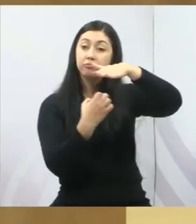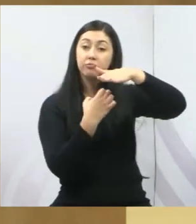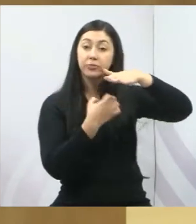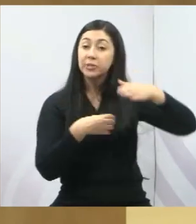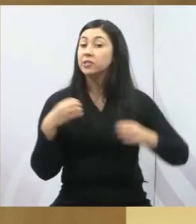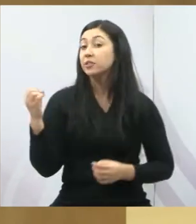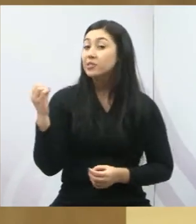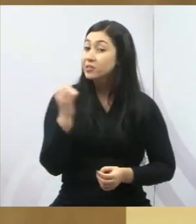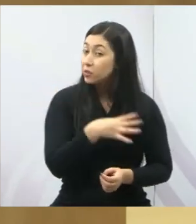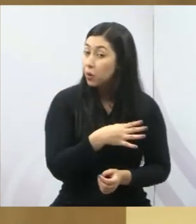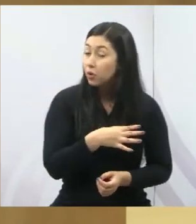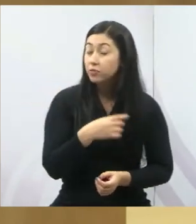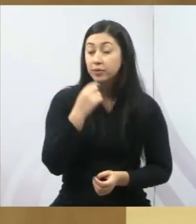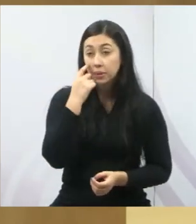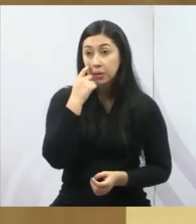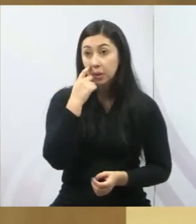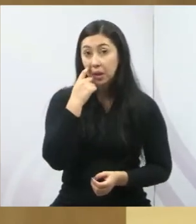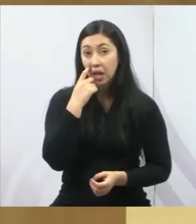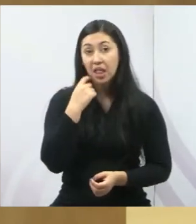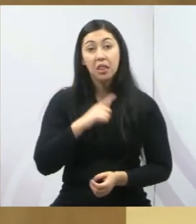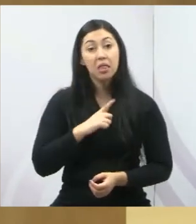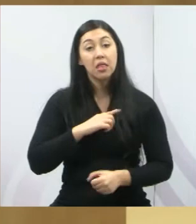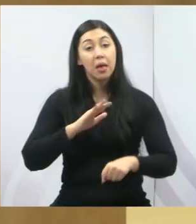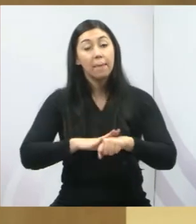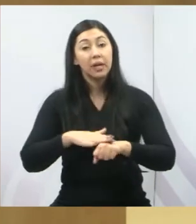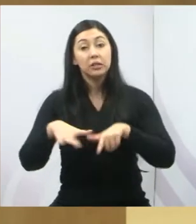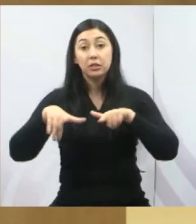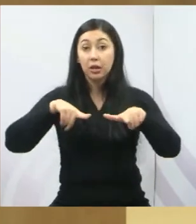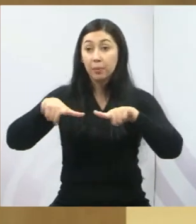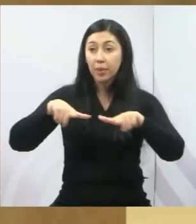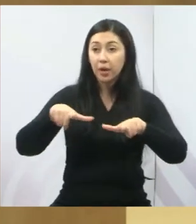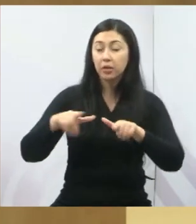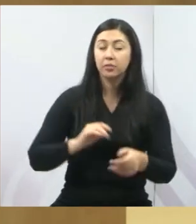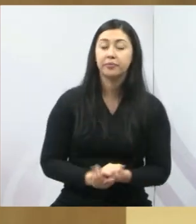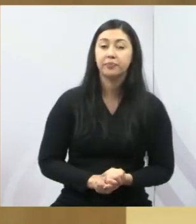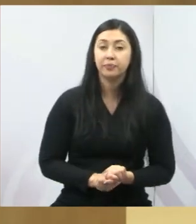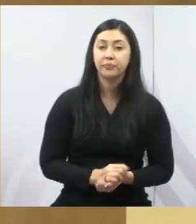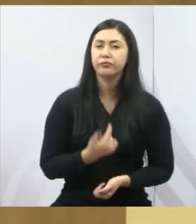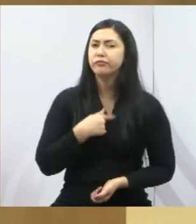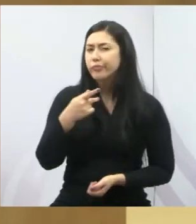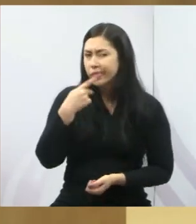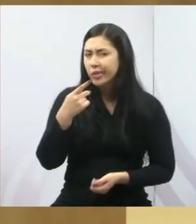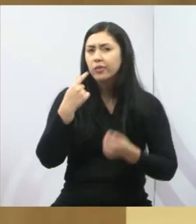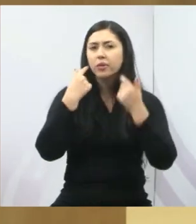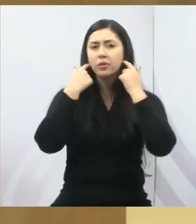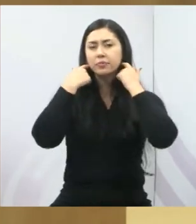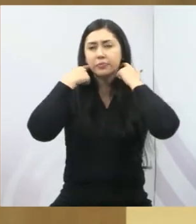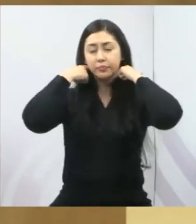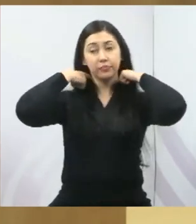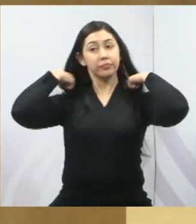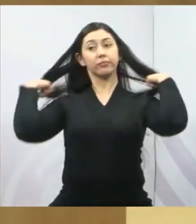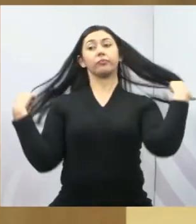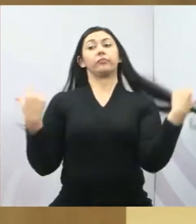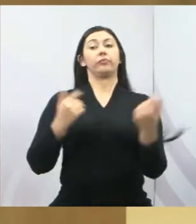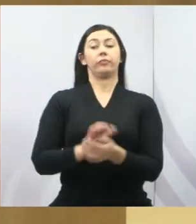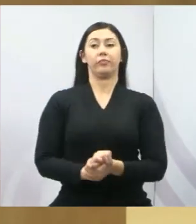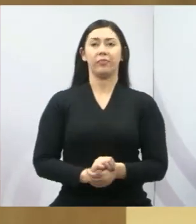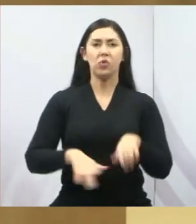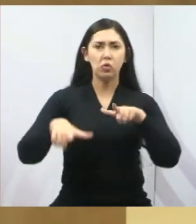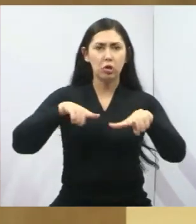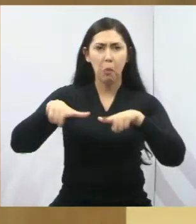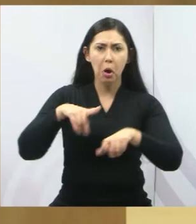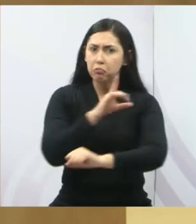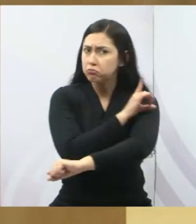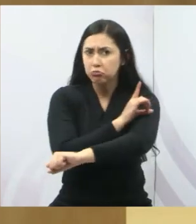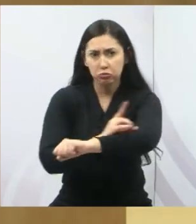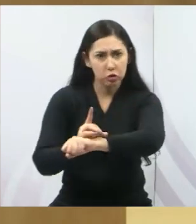empresas para a cidade e gerar mais emprego. Porque eu vou dizer uma coisa para vocês, é um serviço digno como